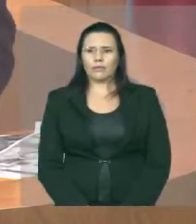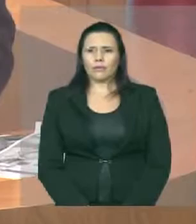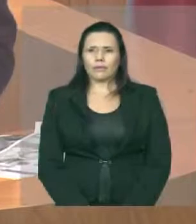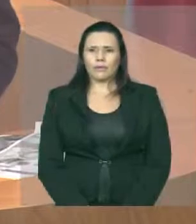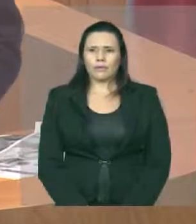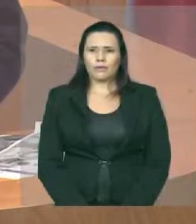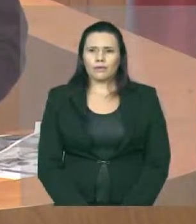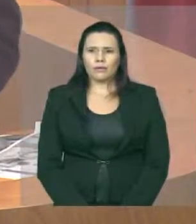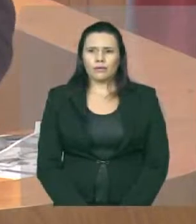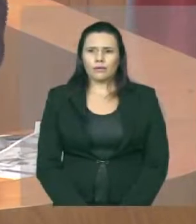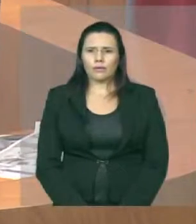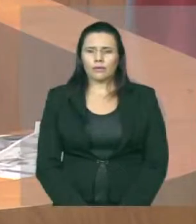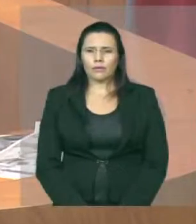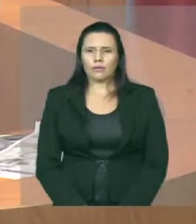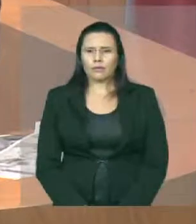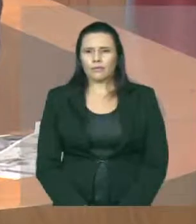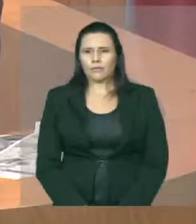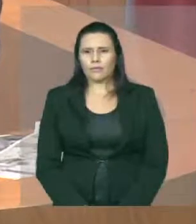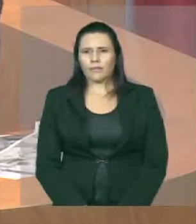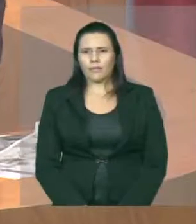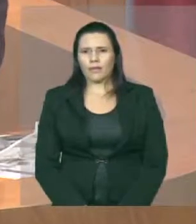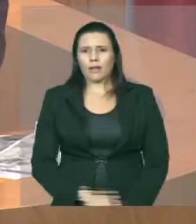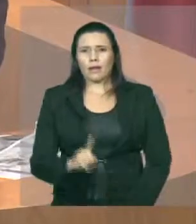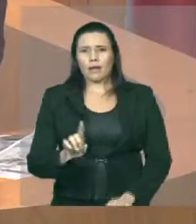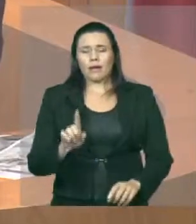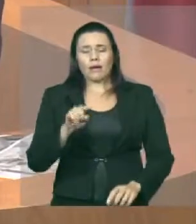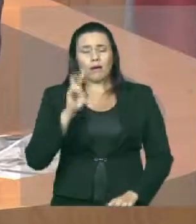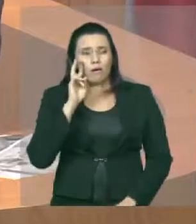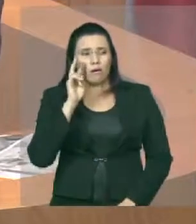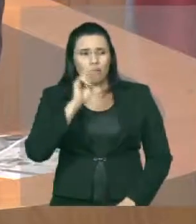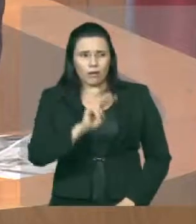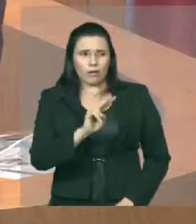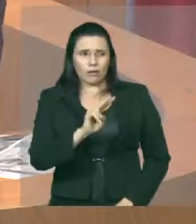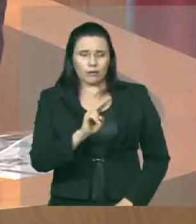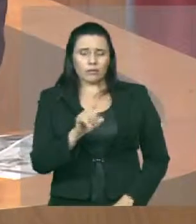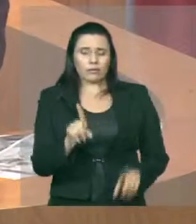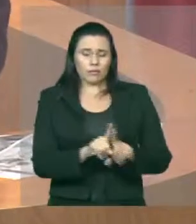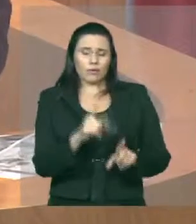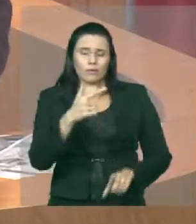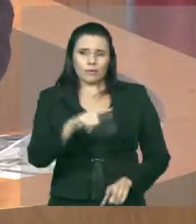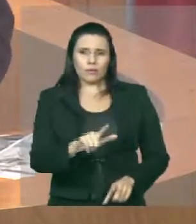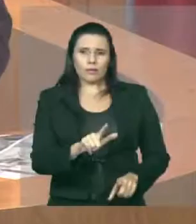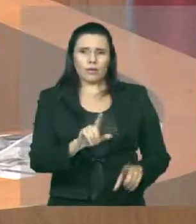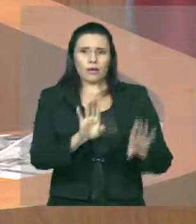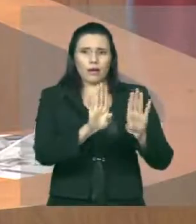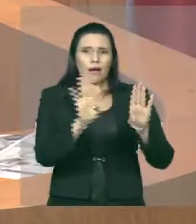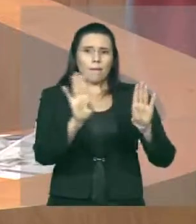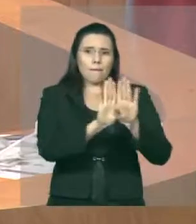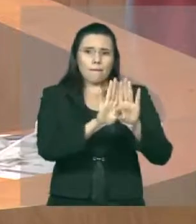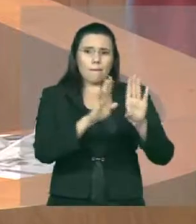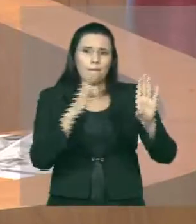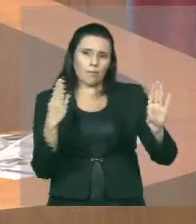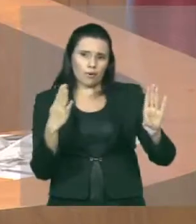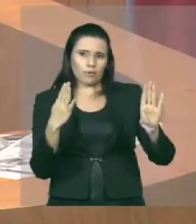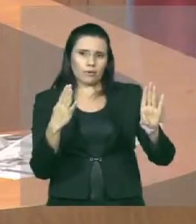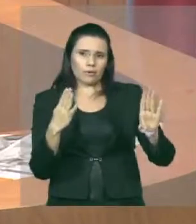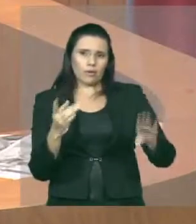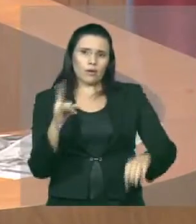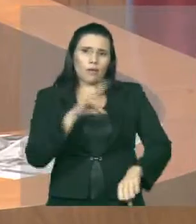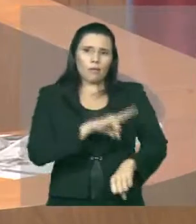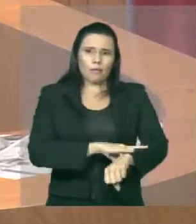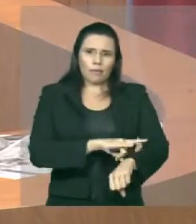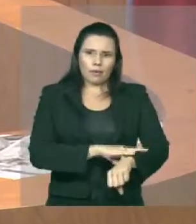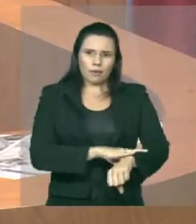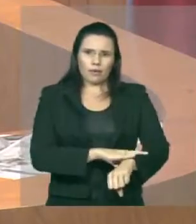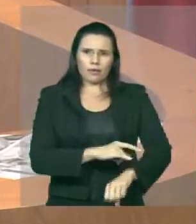esta aqui é a foto da porta do banheiro da onde o soldado Diego está sendo transferido. Um buraco em cima, um buraco embaixo,